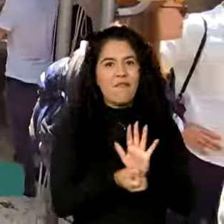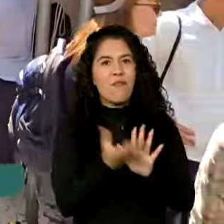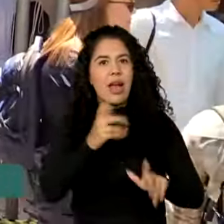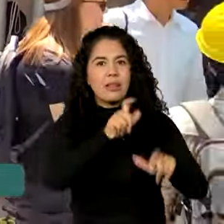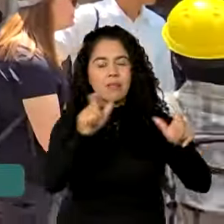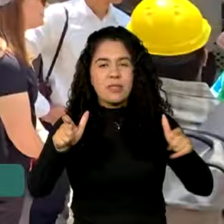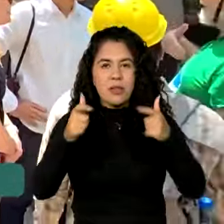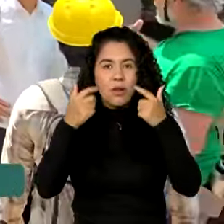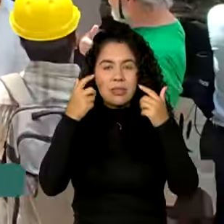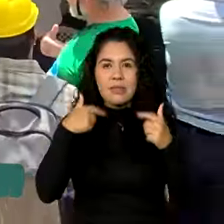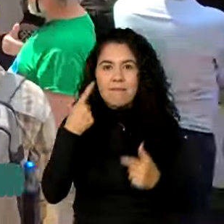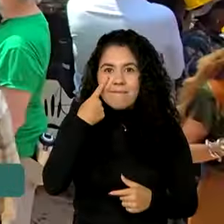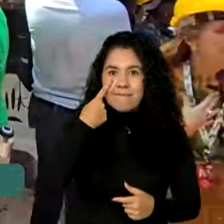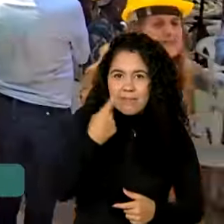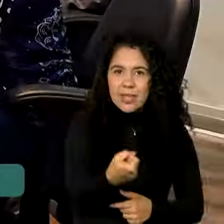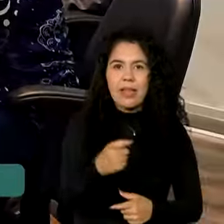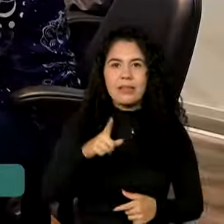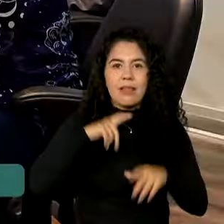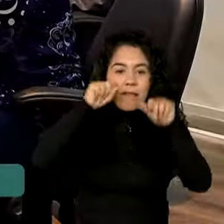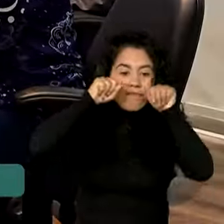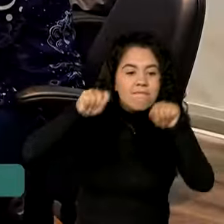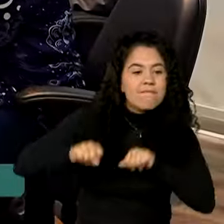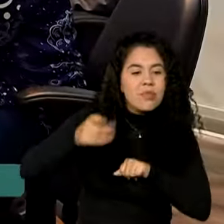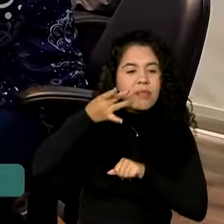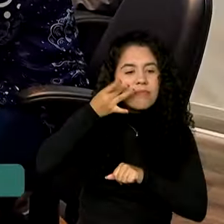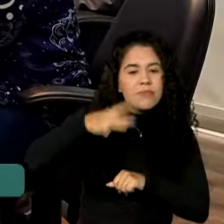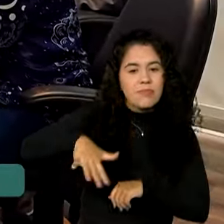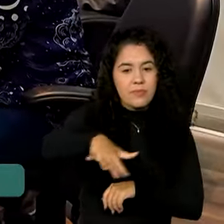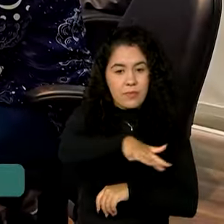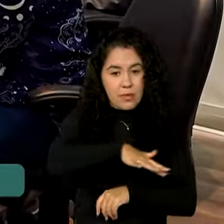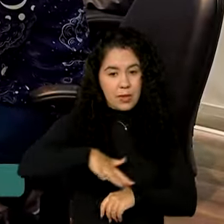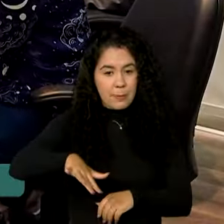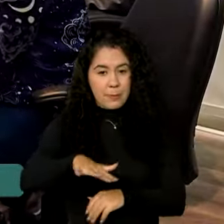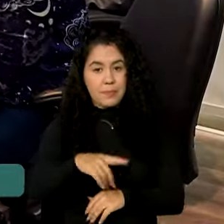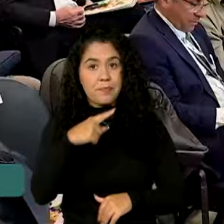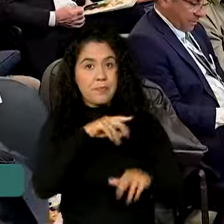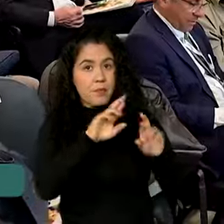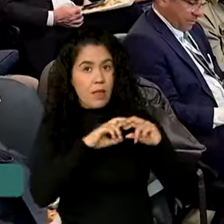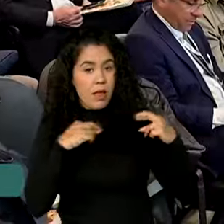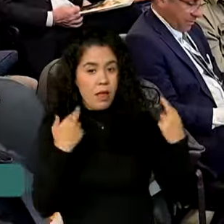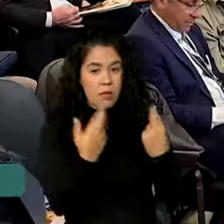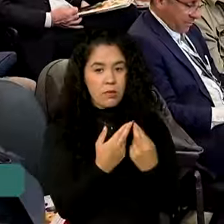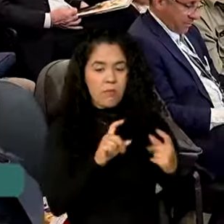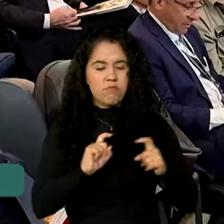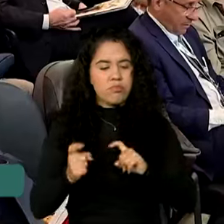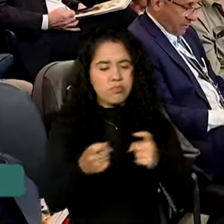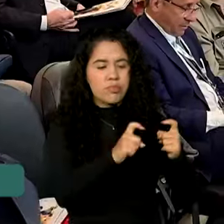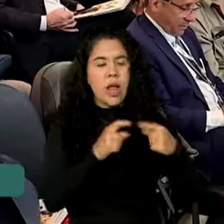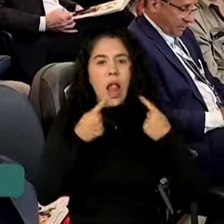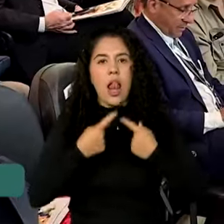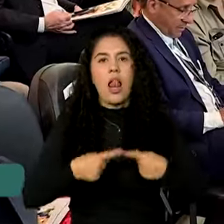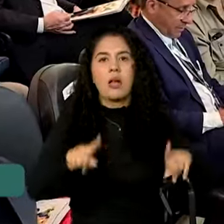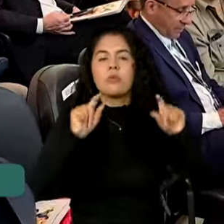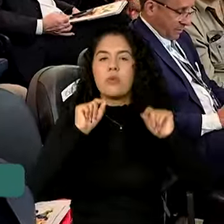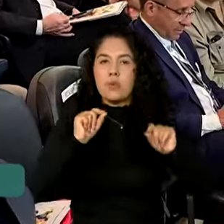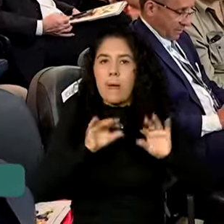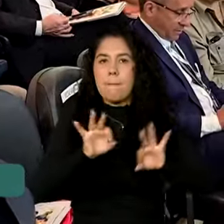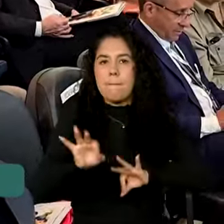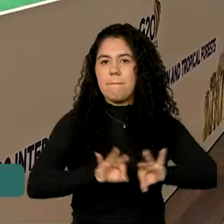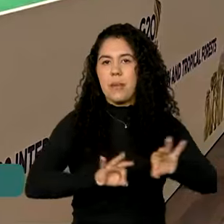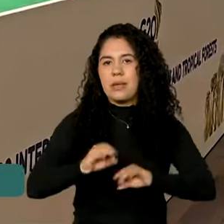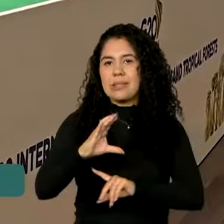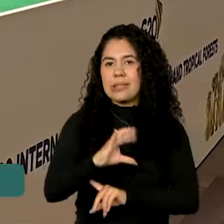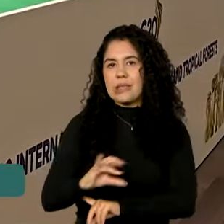várias partes dos cientistas do mundo. Durante o encontro de inovação do G20, foi lançado o plano científico do Amazon